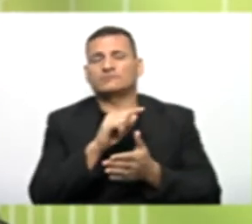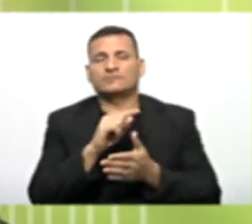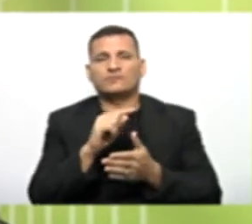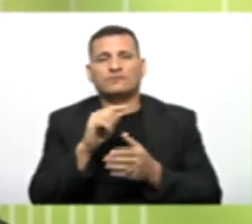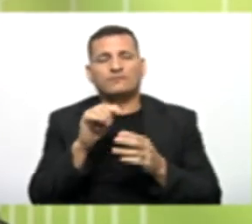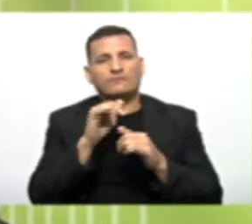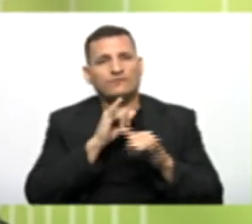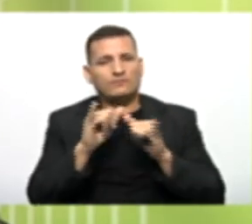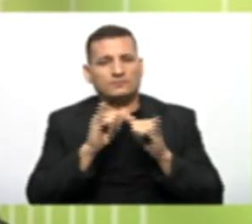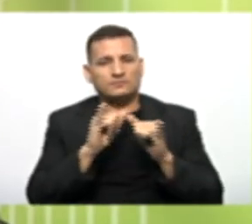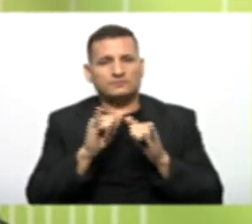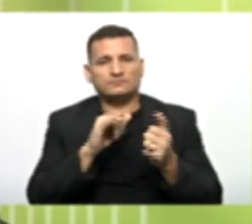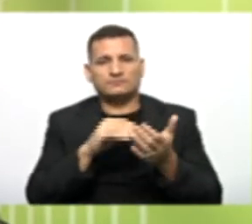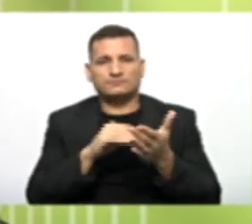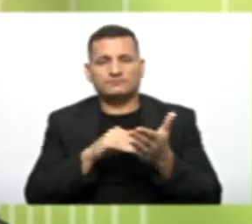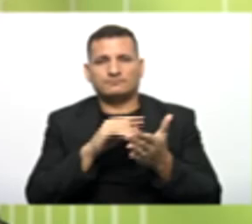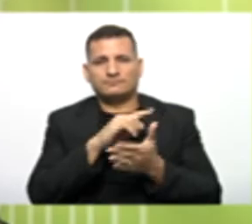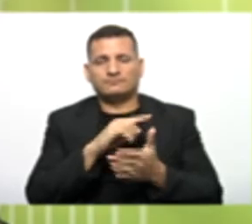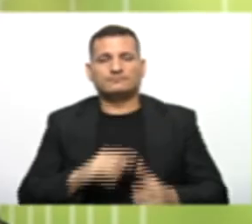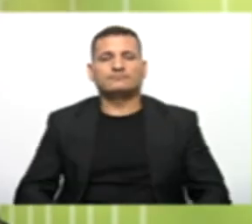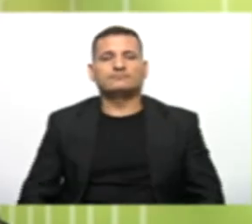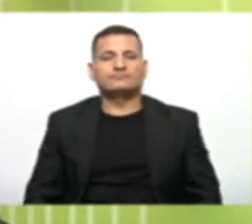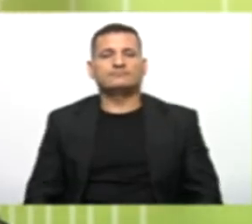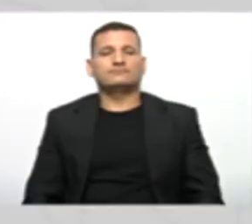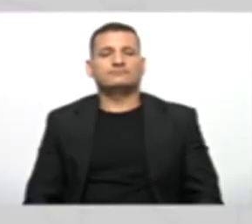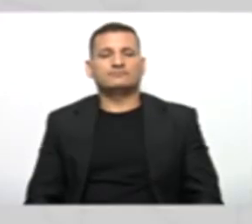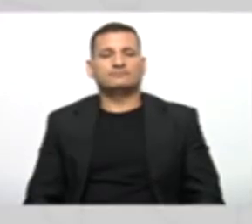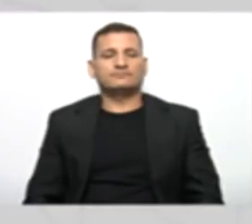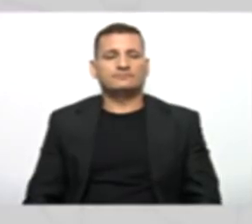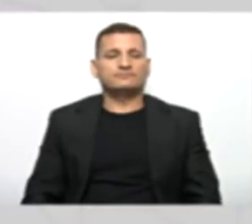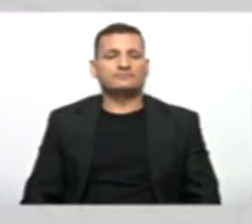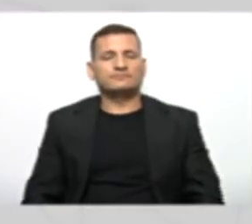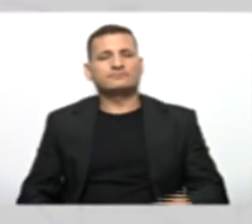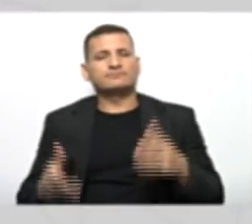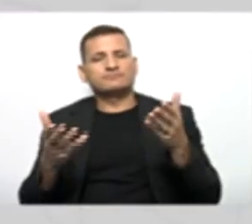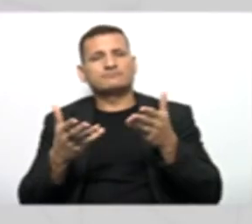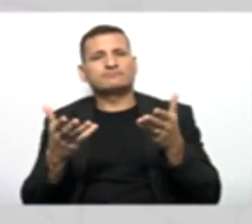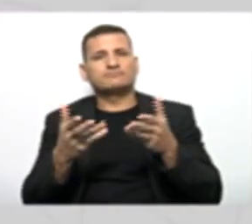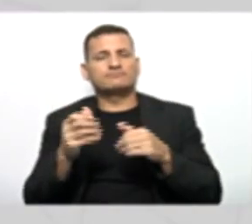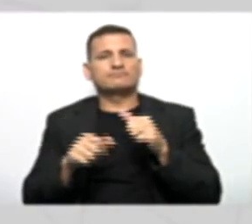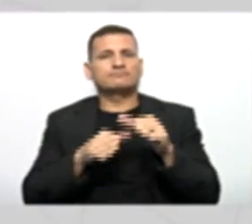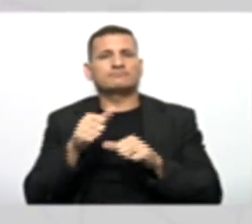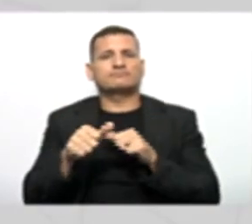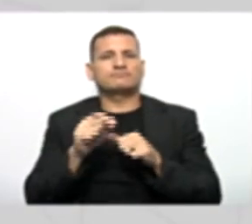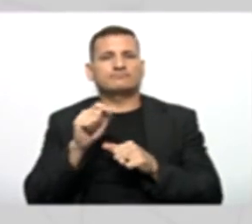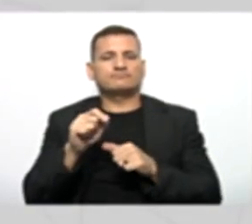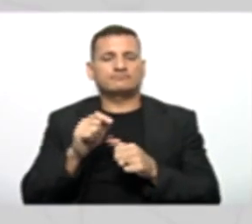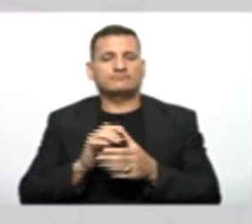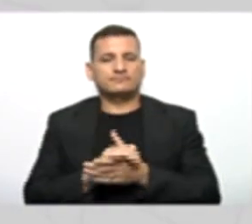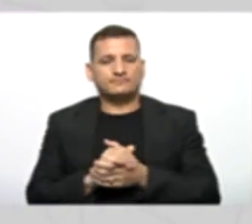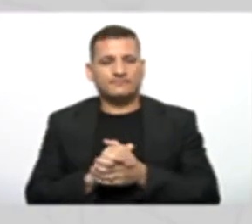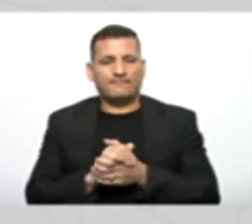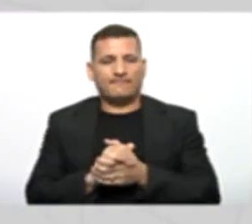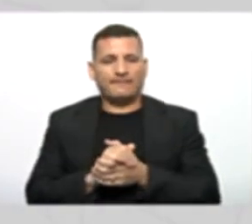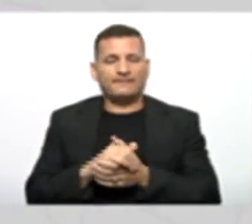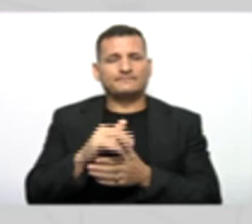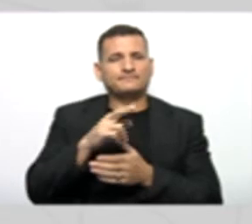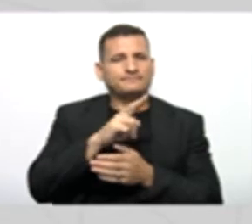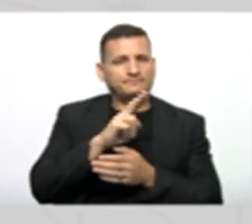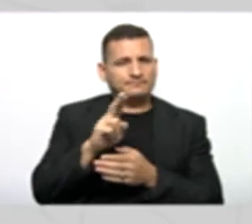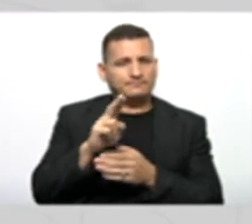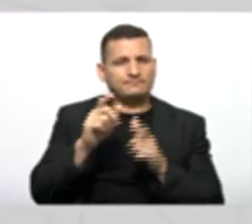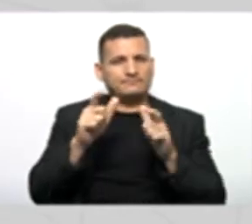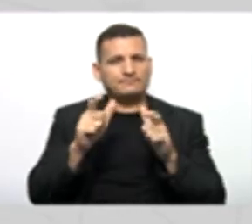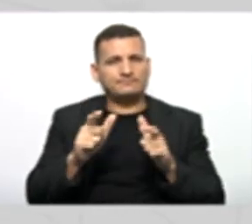jurídica Para a gente finalizar Tá ok O que a gente vai mudar agora Nós lemos aqui Nome, endereço,